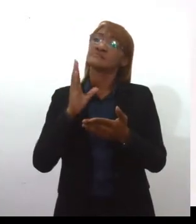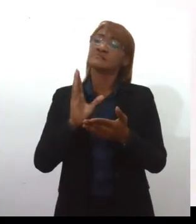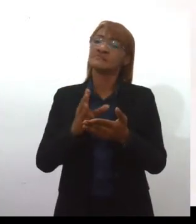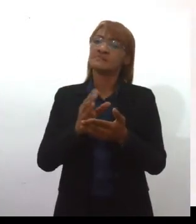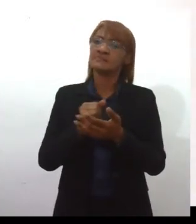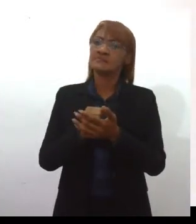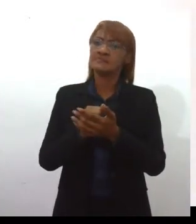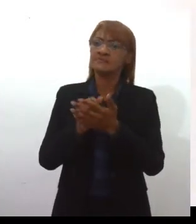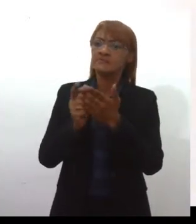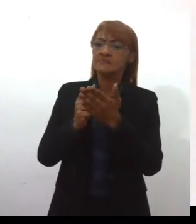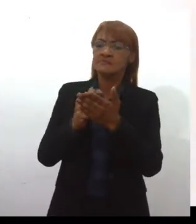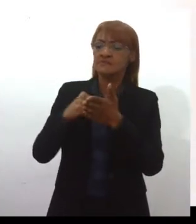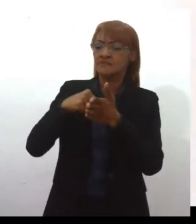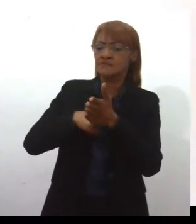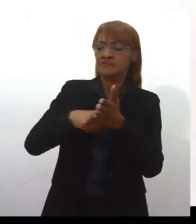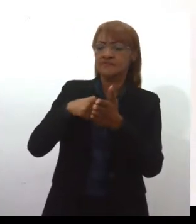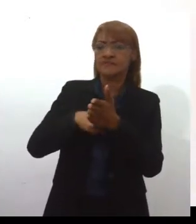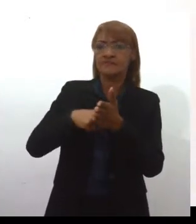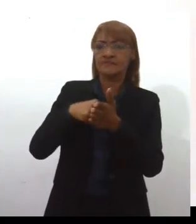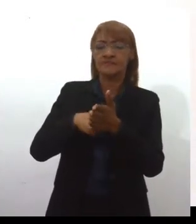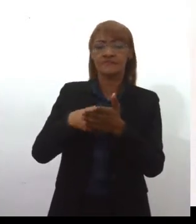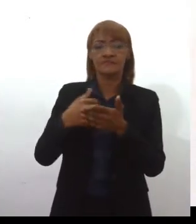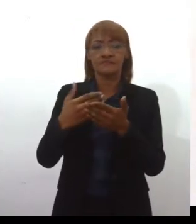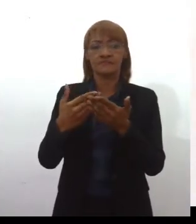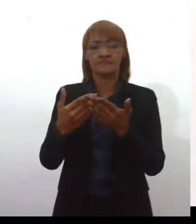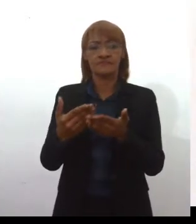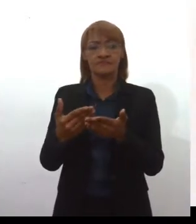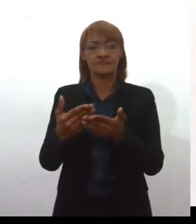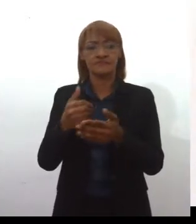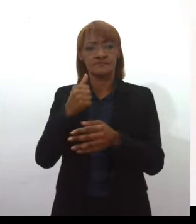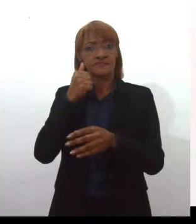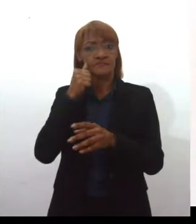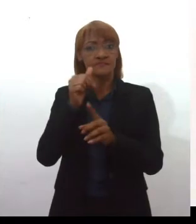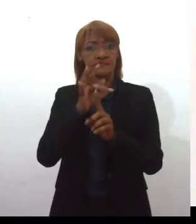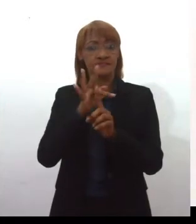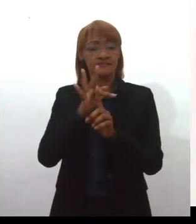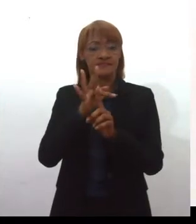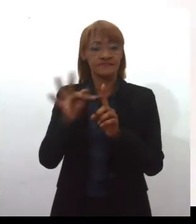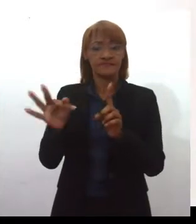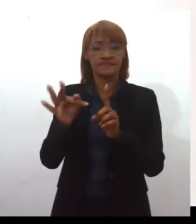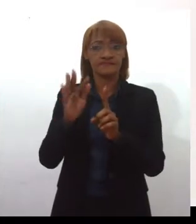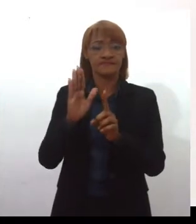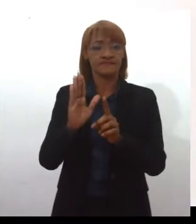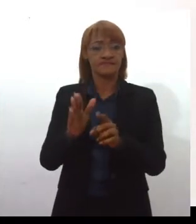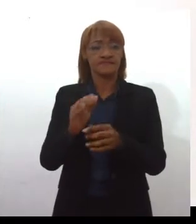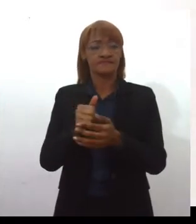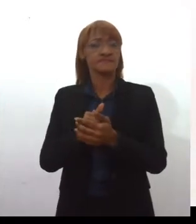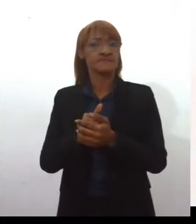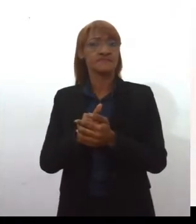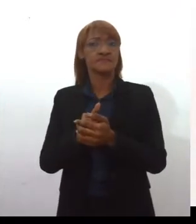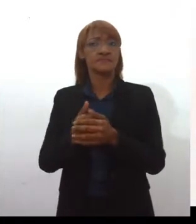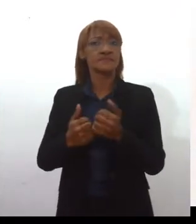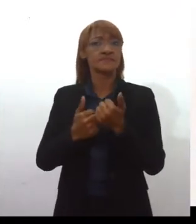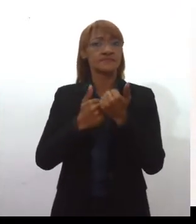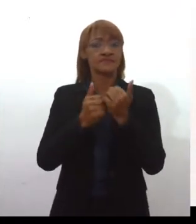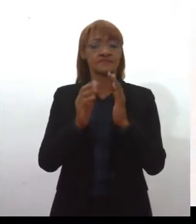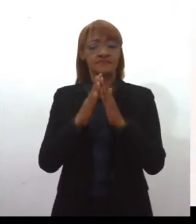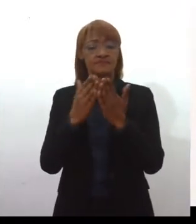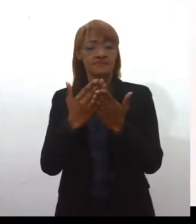do movimento feminista, a Antonieta tem muitas crônicas em defesa da escola para todos, de uma sociedade